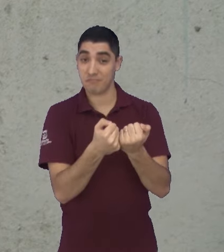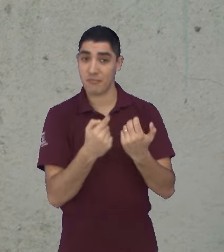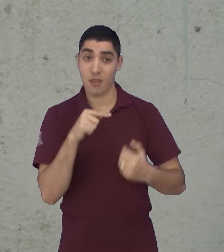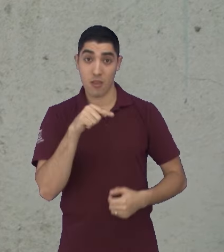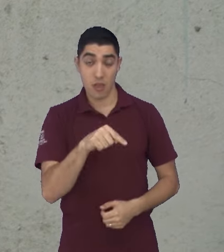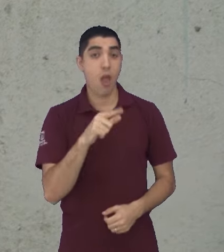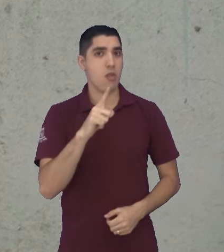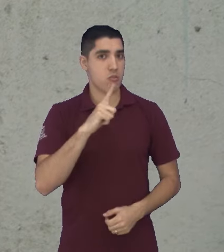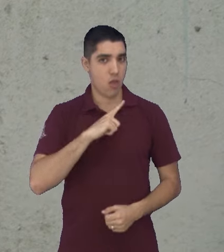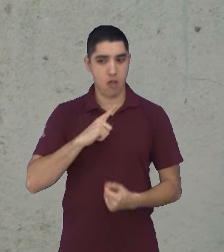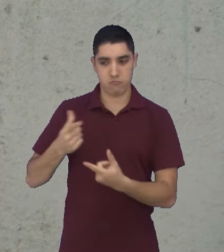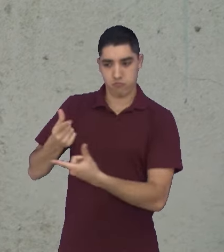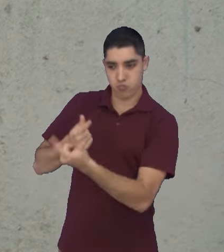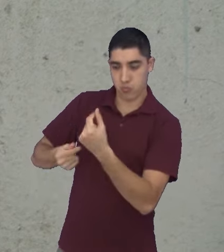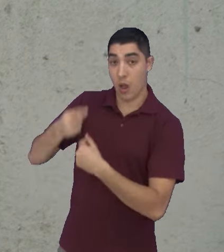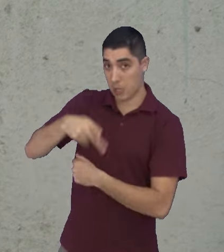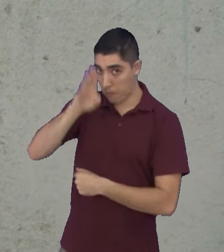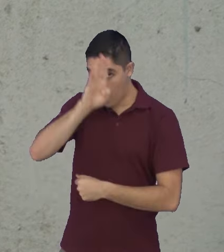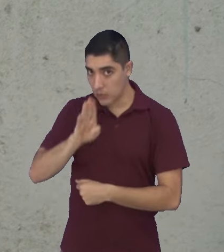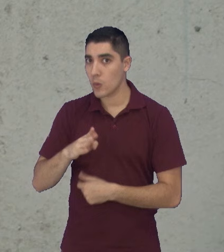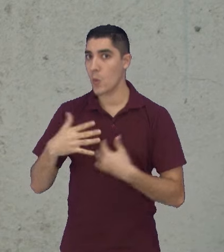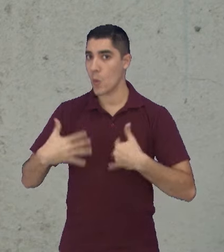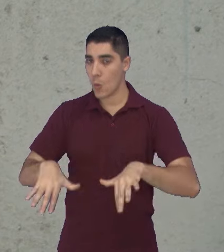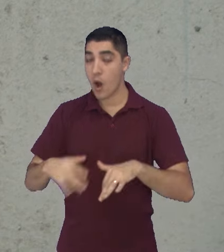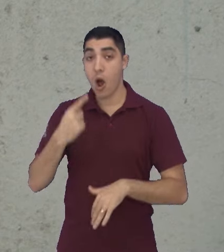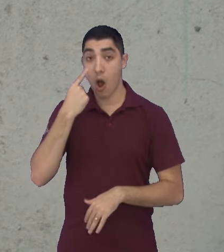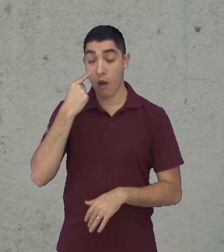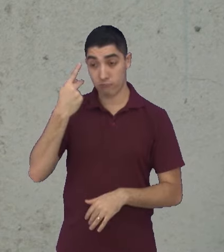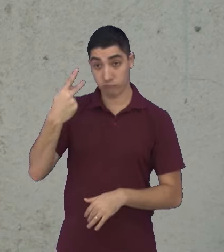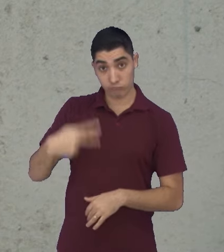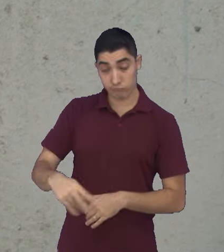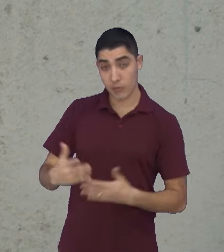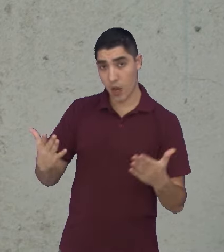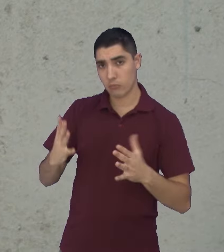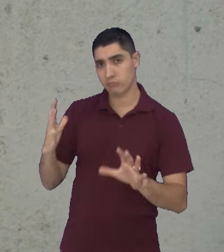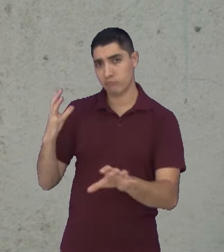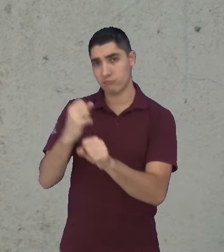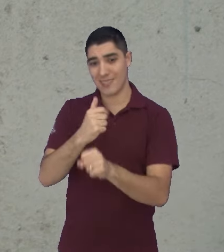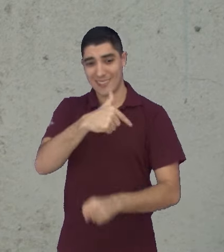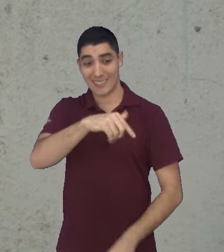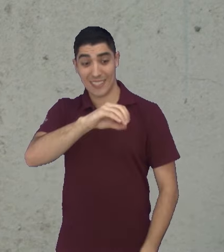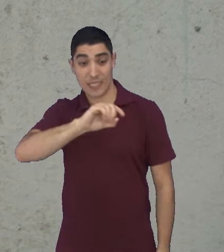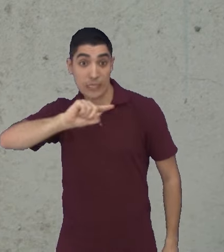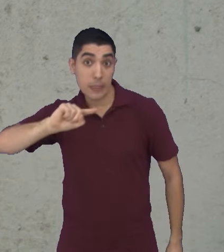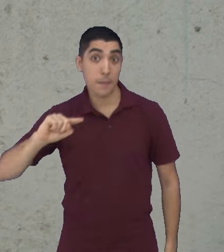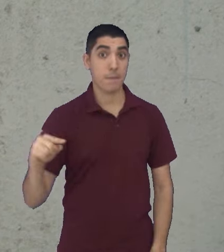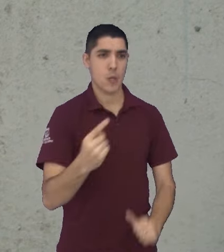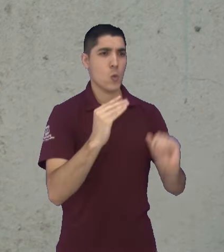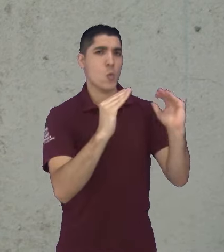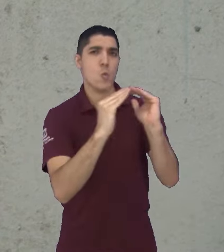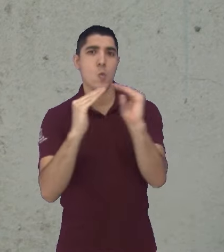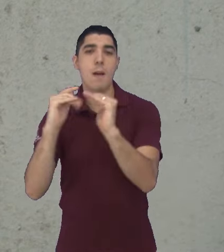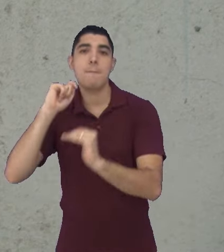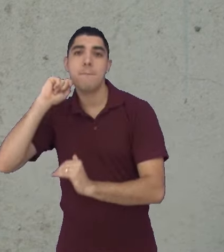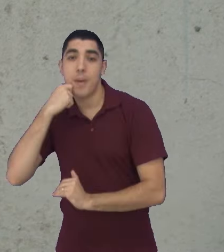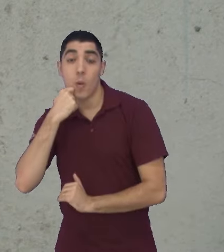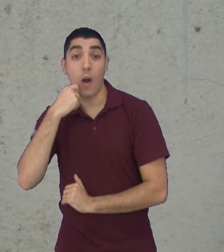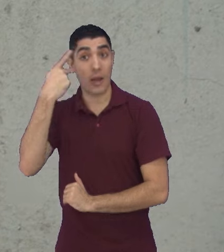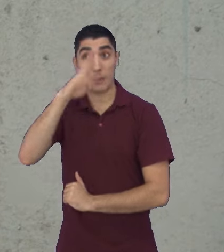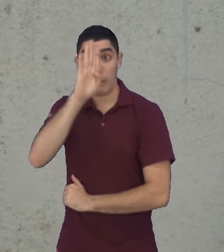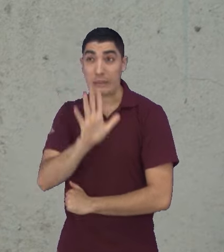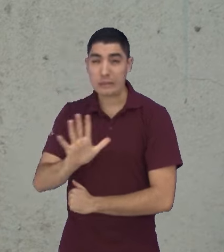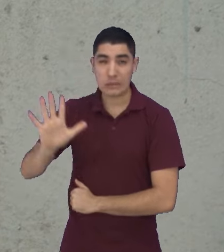muito a economia do país, viu? Olha só, atualmente são mais de 70 mil padarias espalhadas pelo Brasil e a